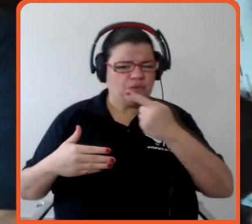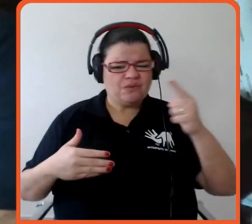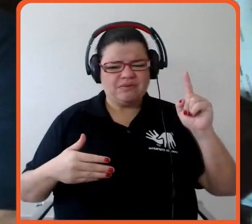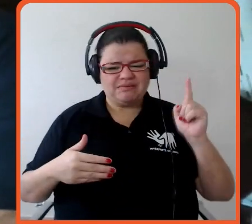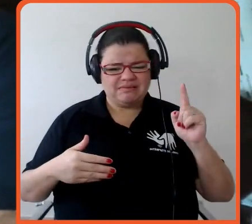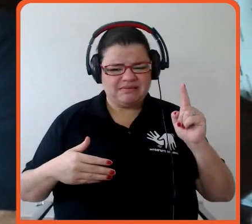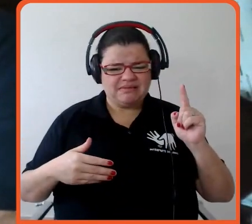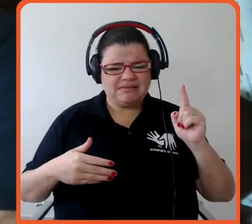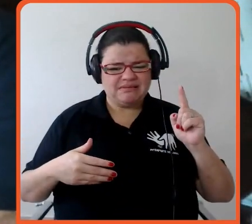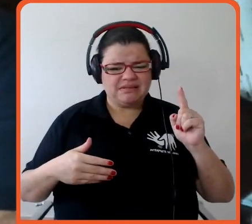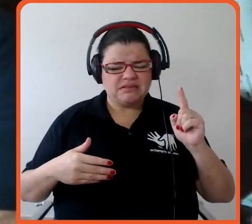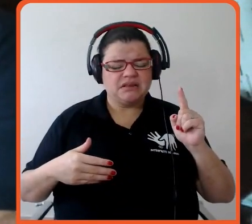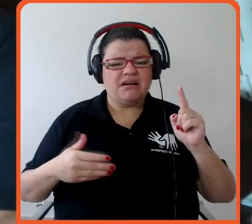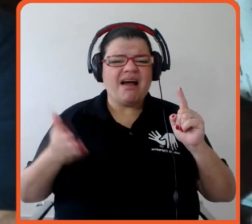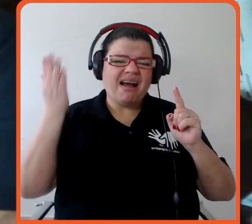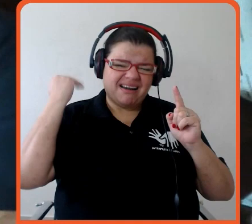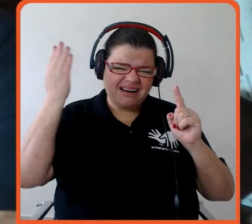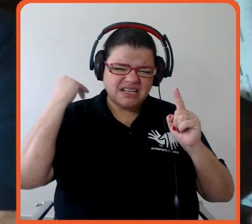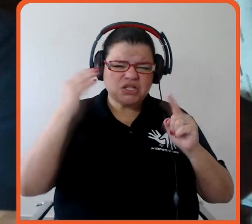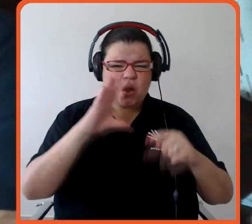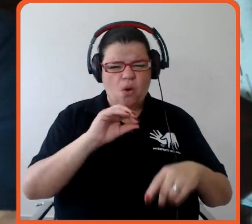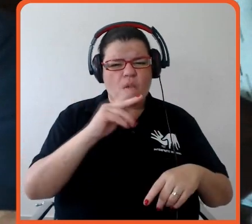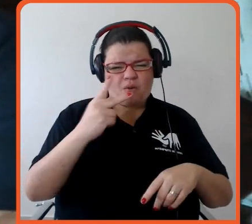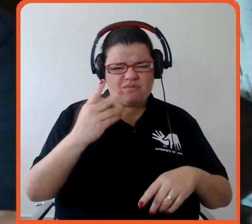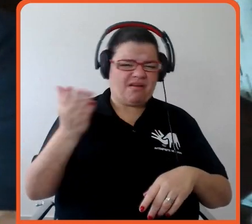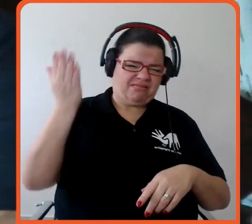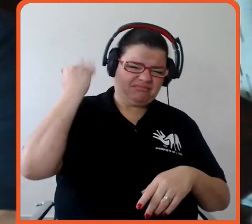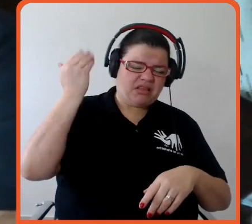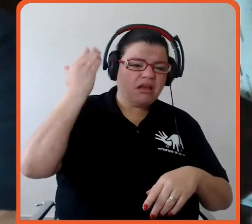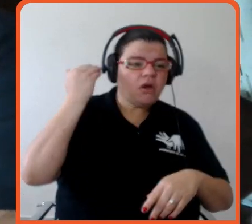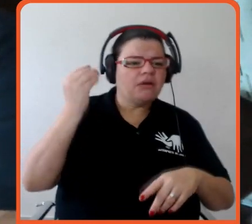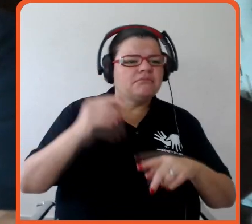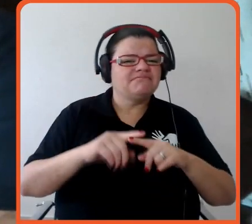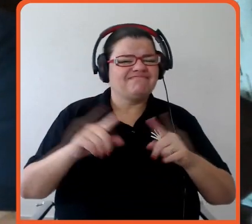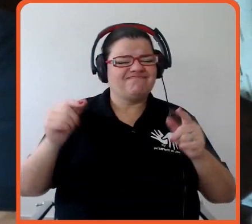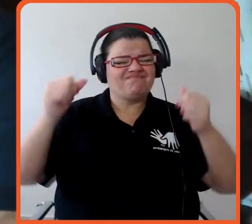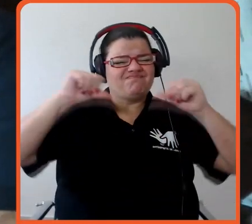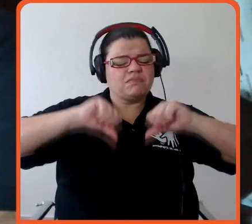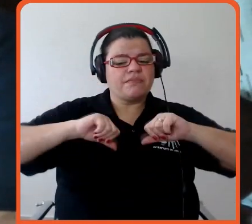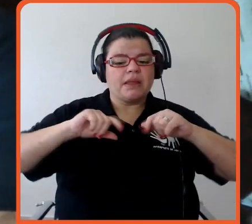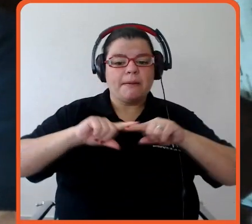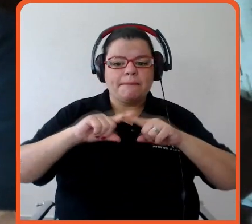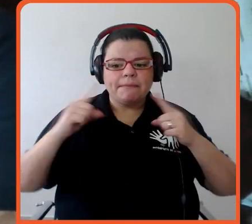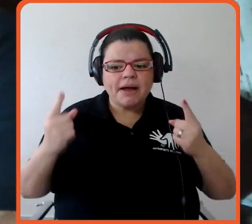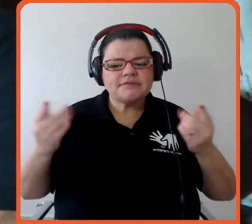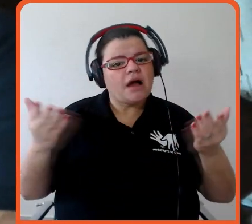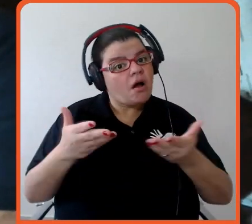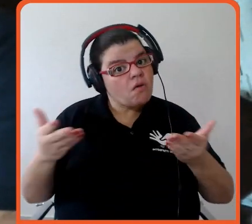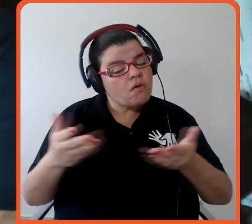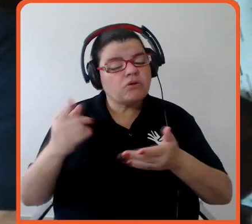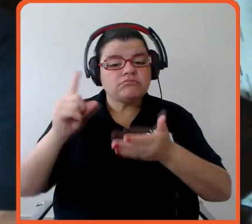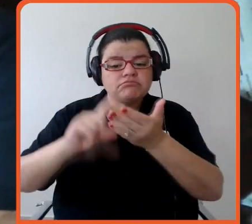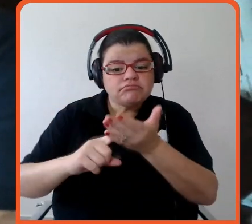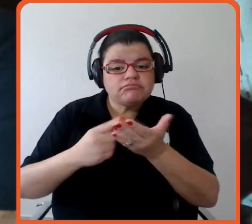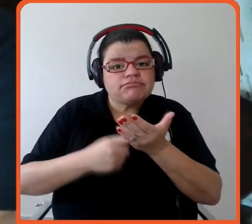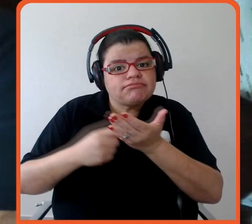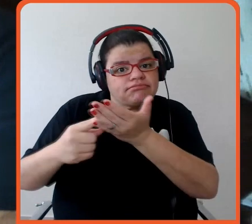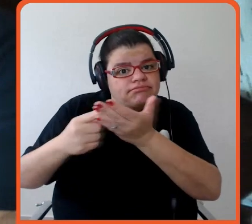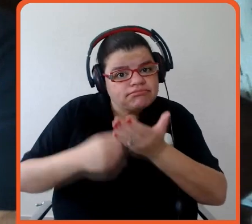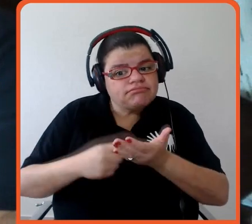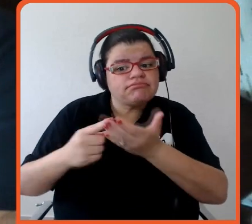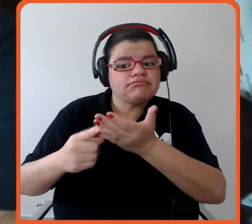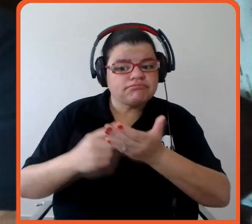muito mais pró-ação e realmente desenhar e costurar acordos do que somente